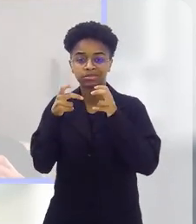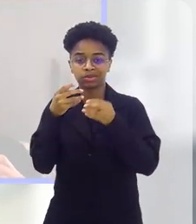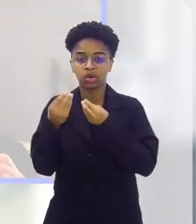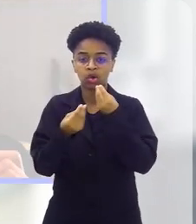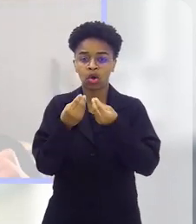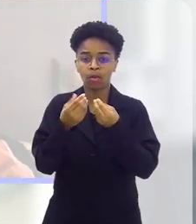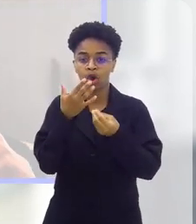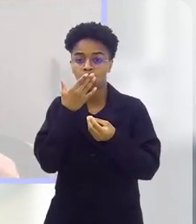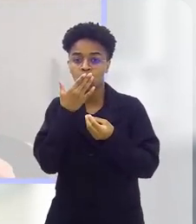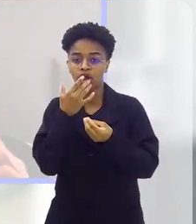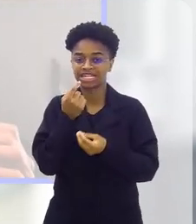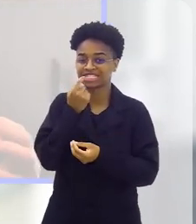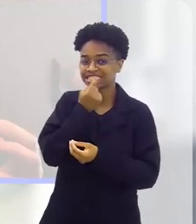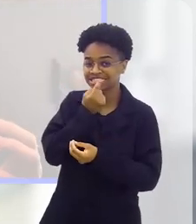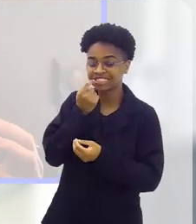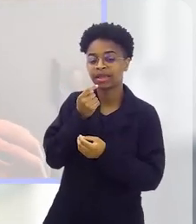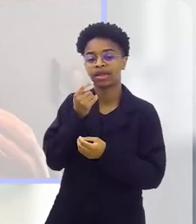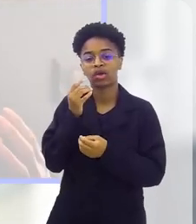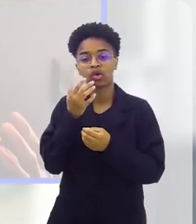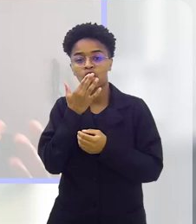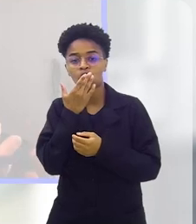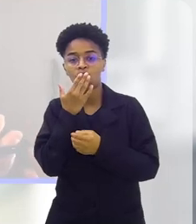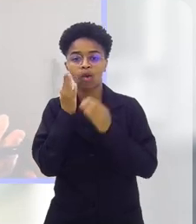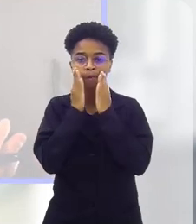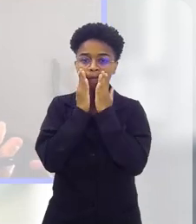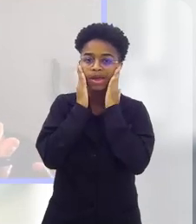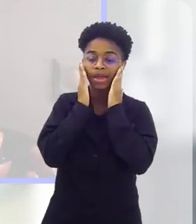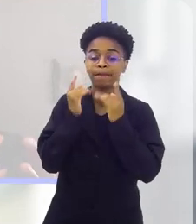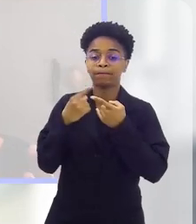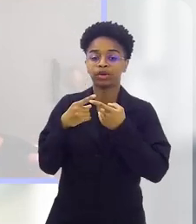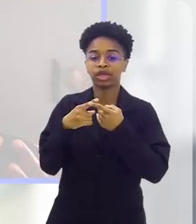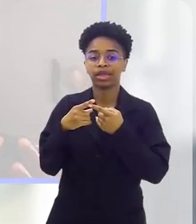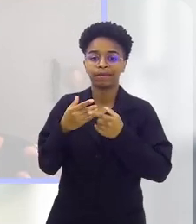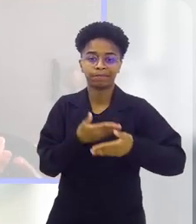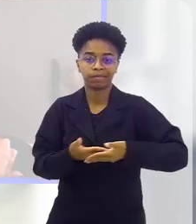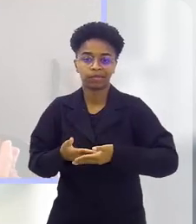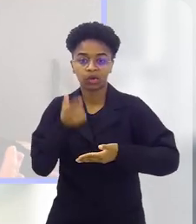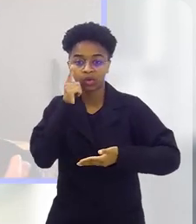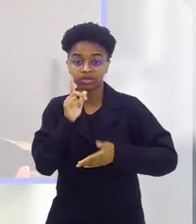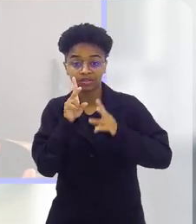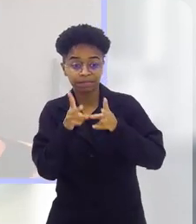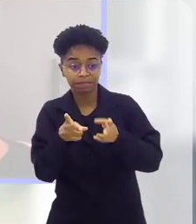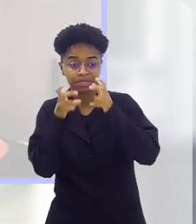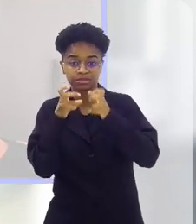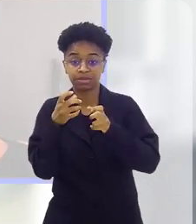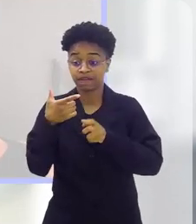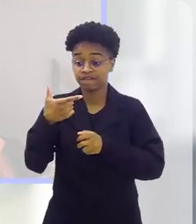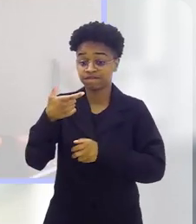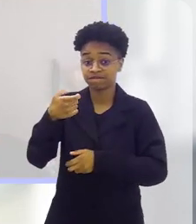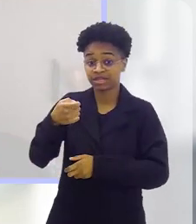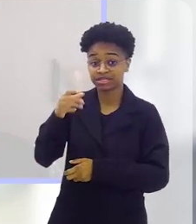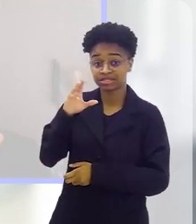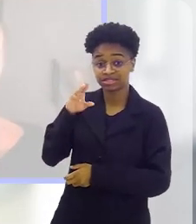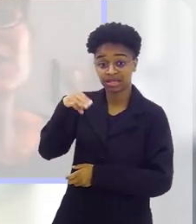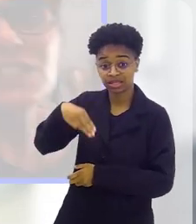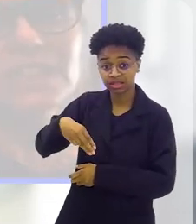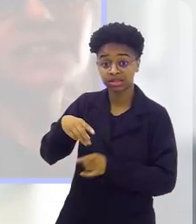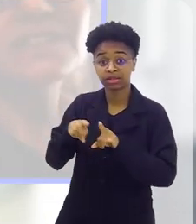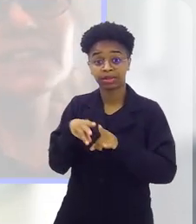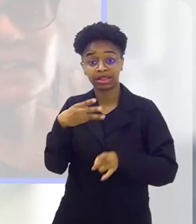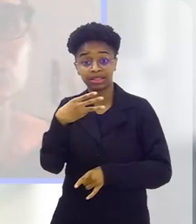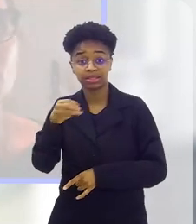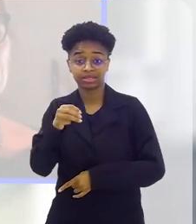dente com a pele, porque o bebê vê muito numa distância de 20 a 30 centímetros, que é aquela